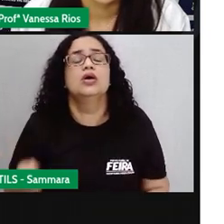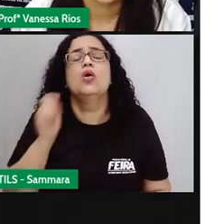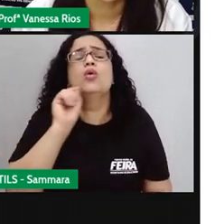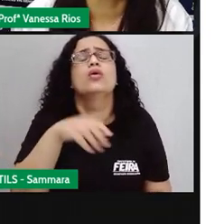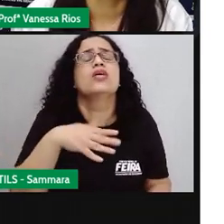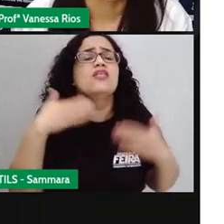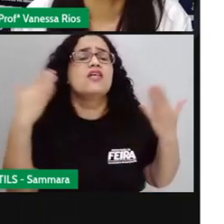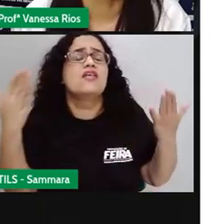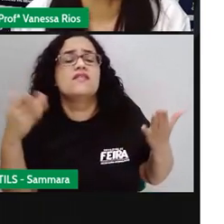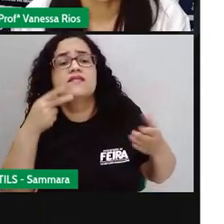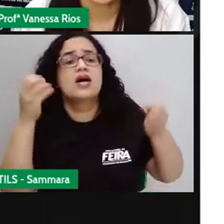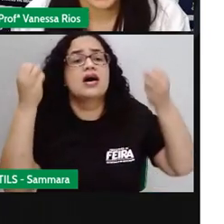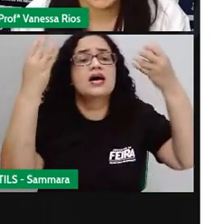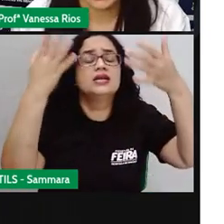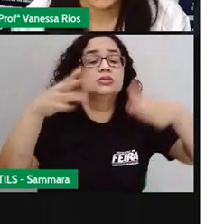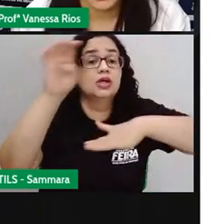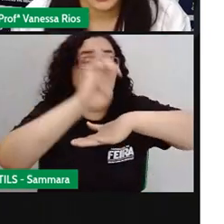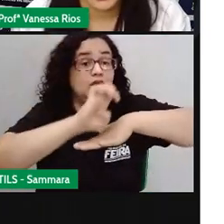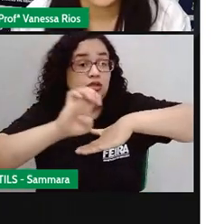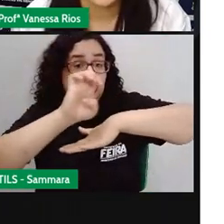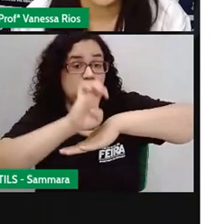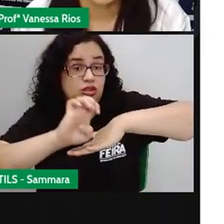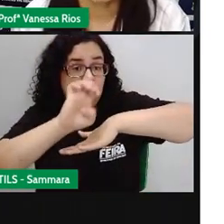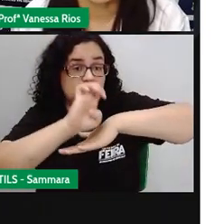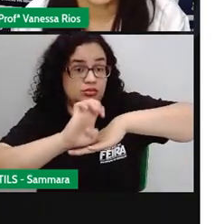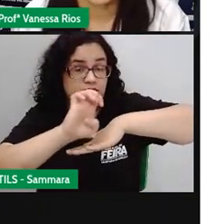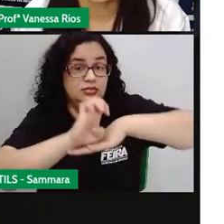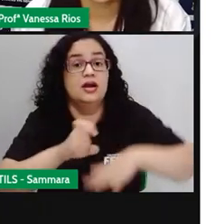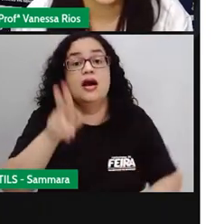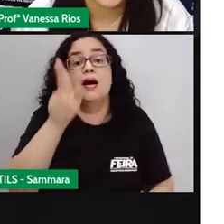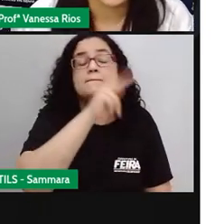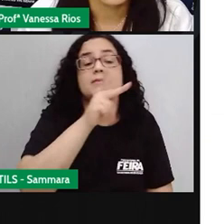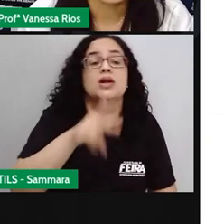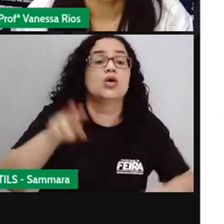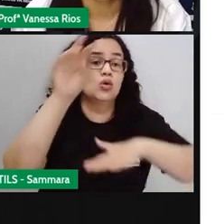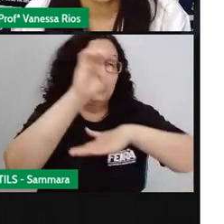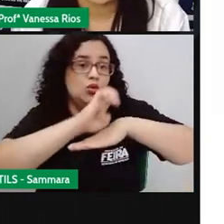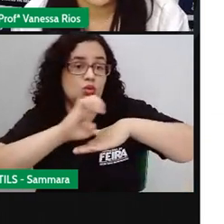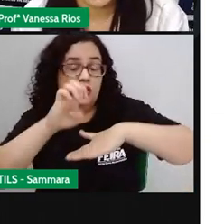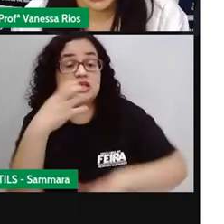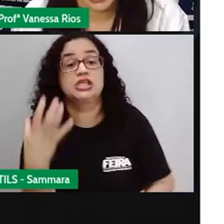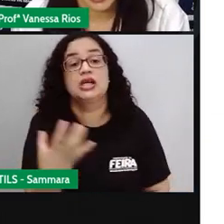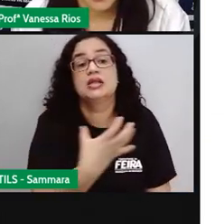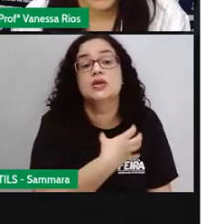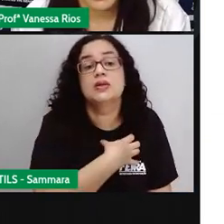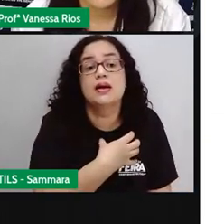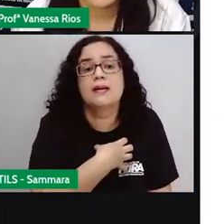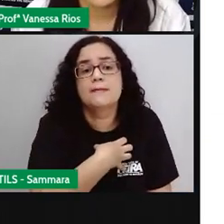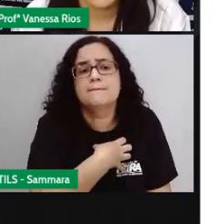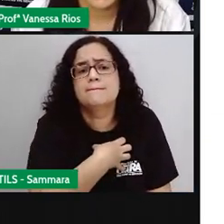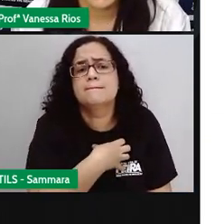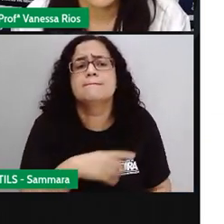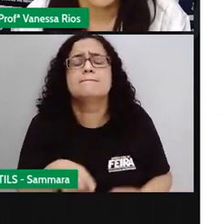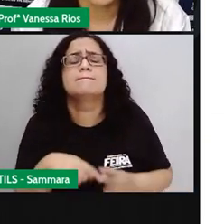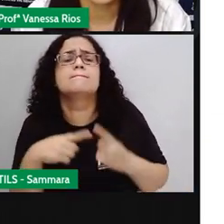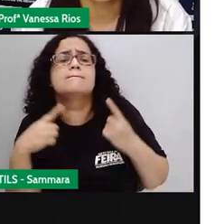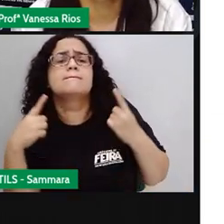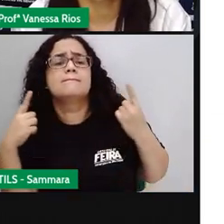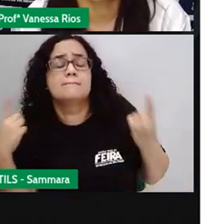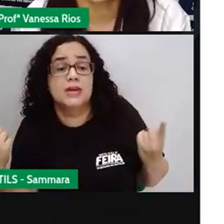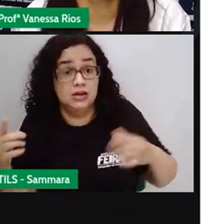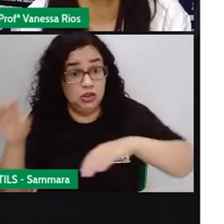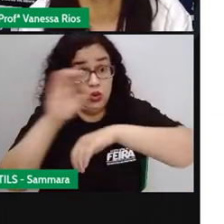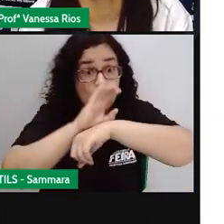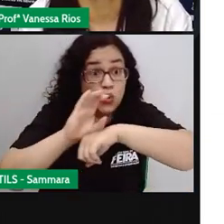E quando a gente fala em Estado, a gente aprofala o Estado da Bahia. Mas, assim, na